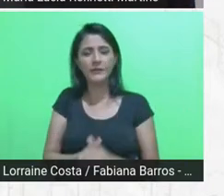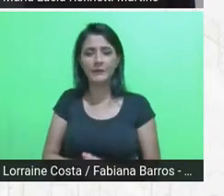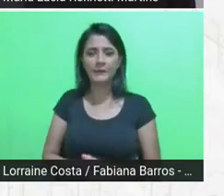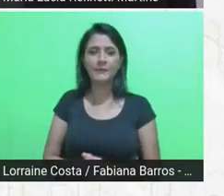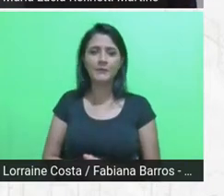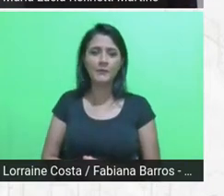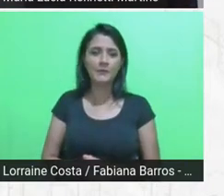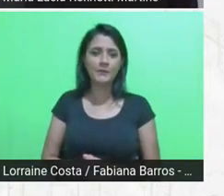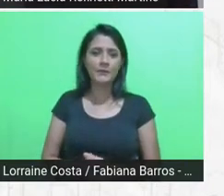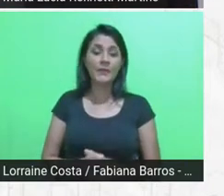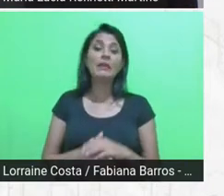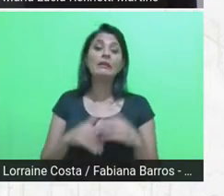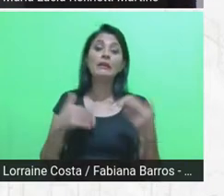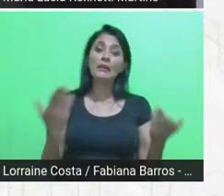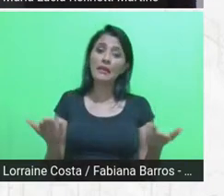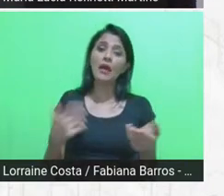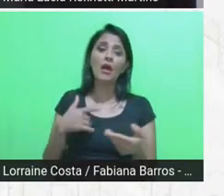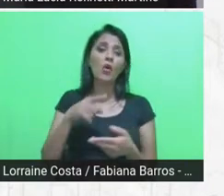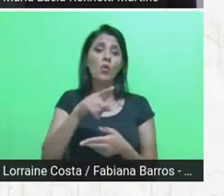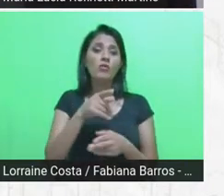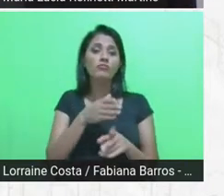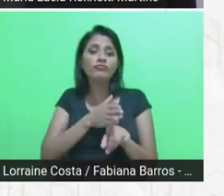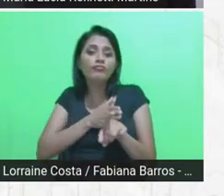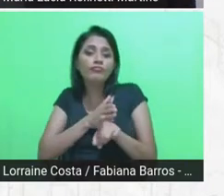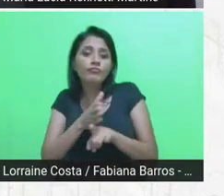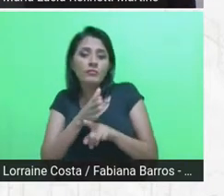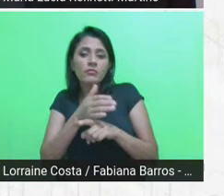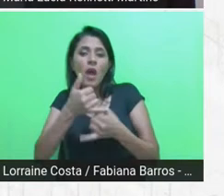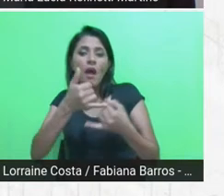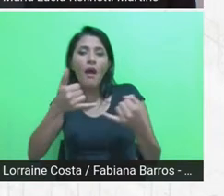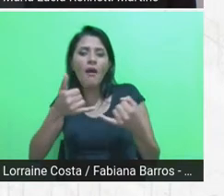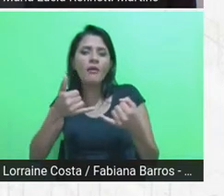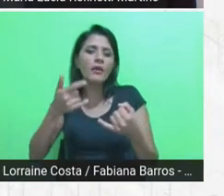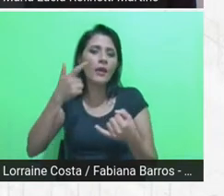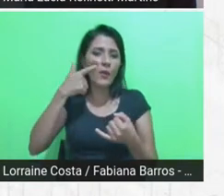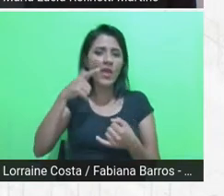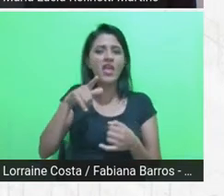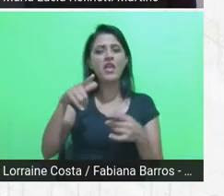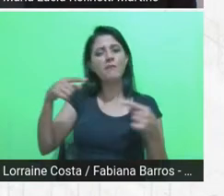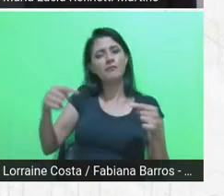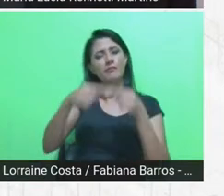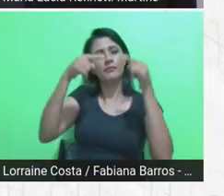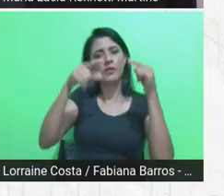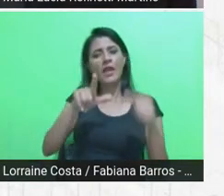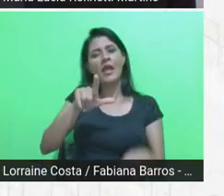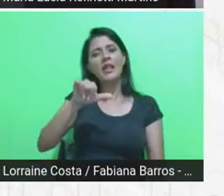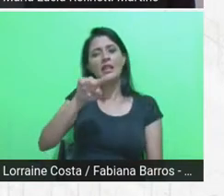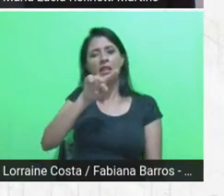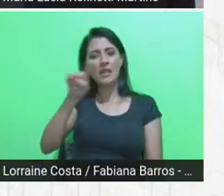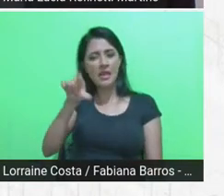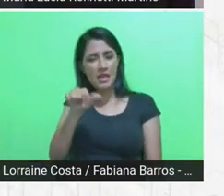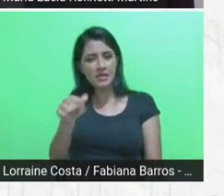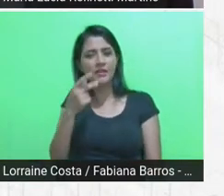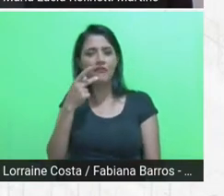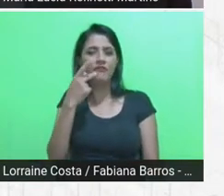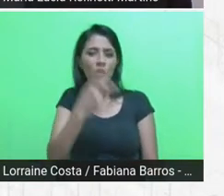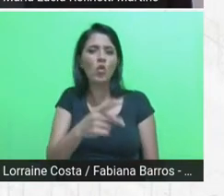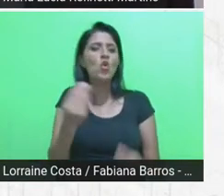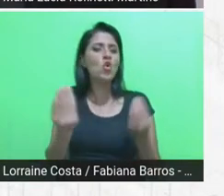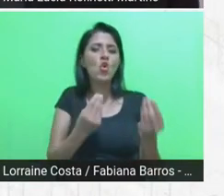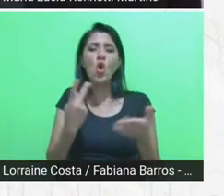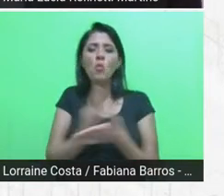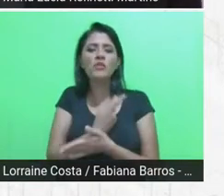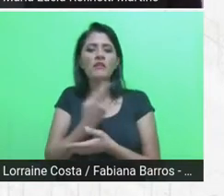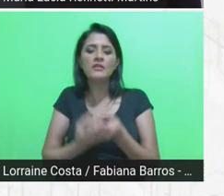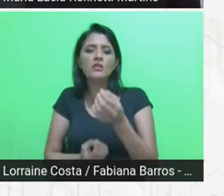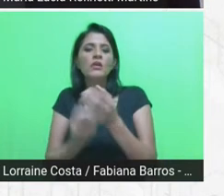enfim, um pouco na linha do que a Lisa colocou ao dizer como é que estava sendo construída